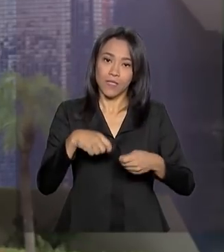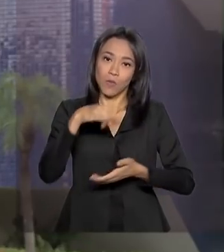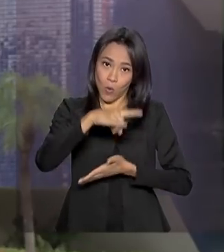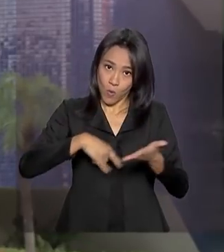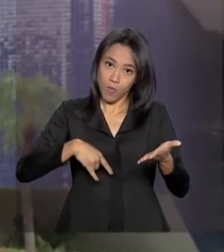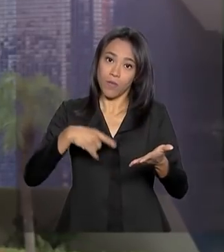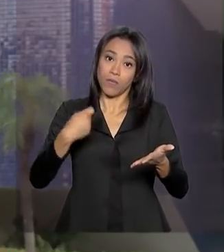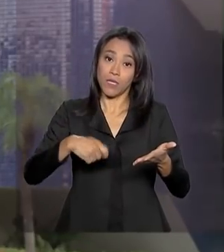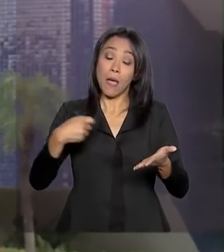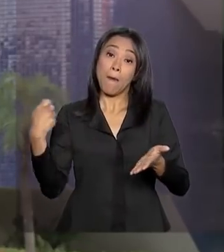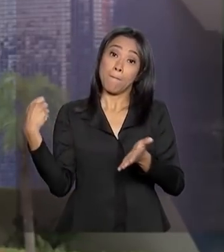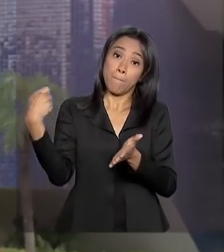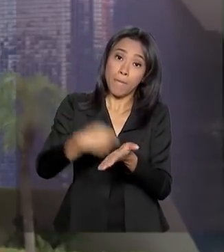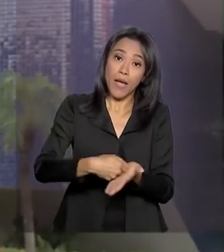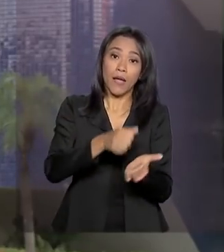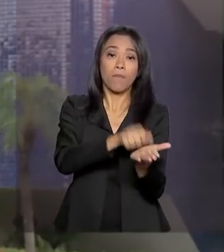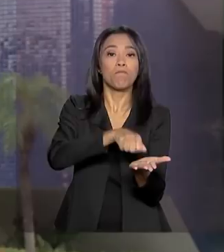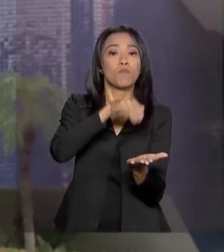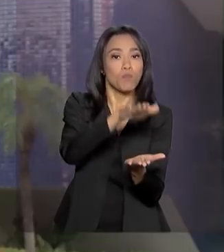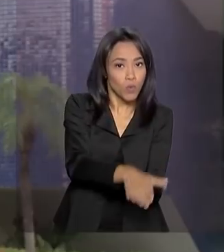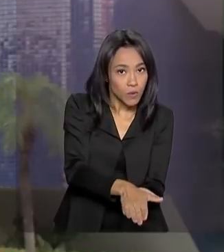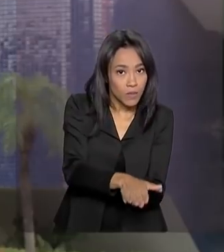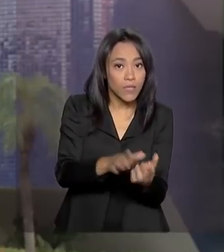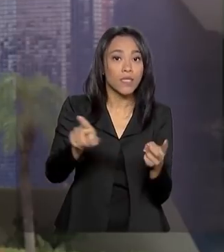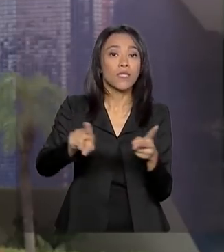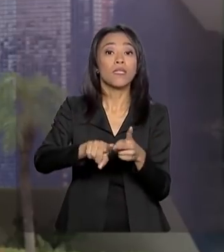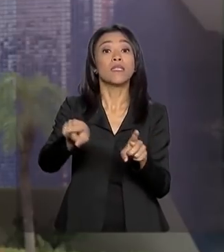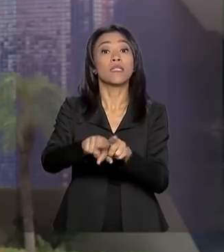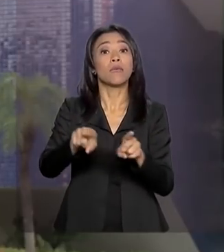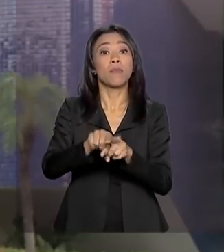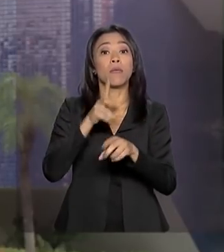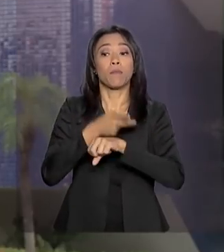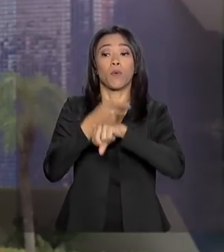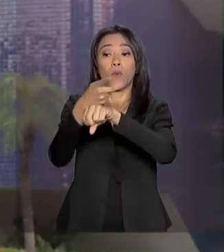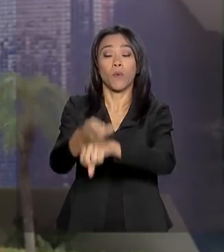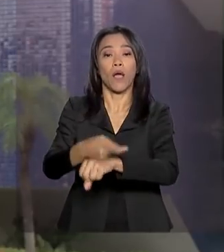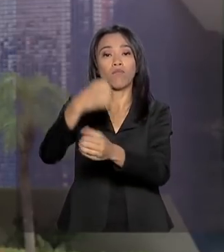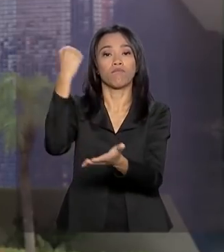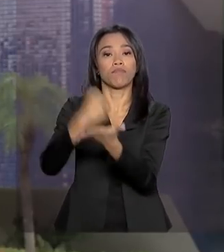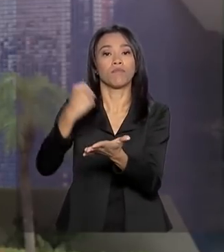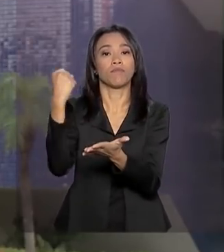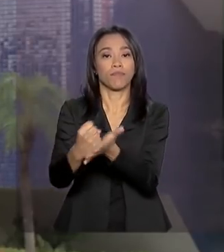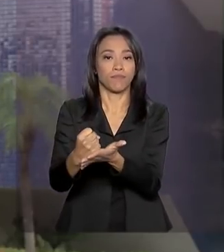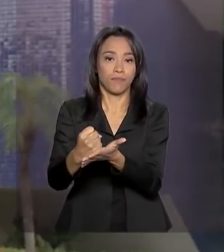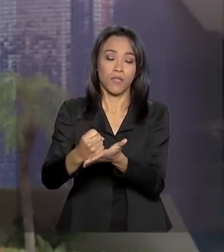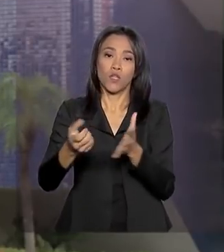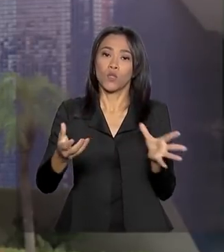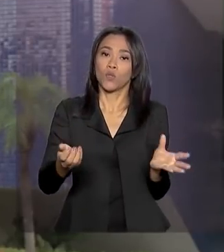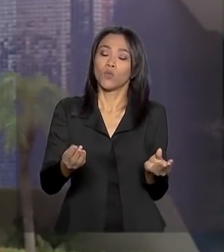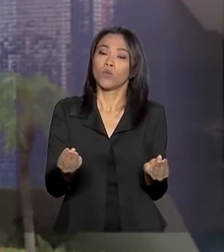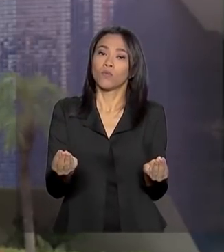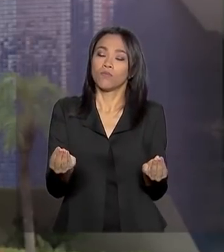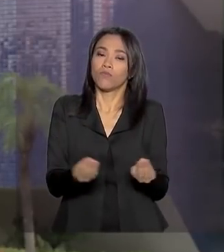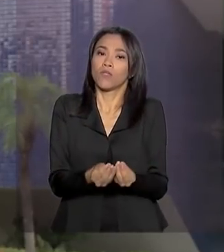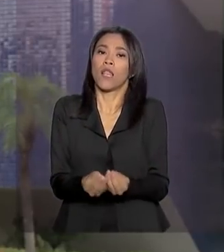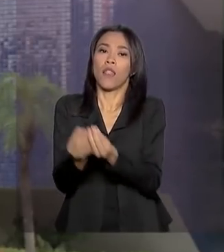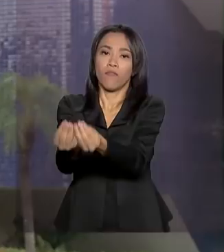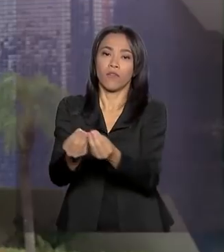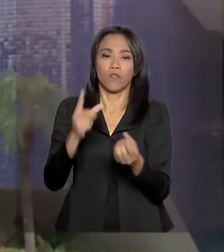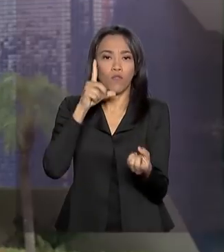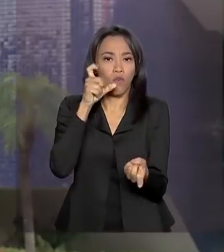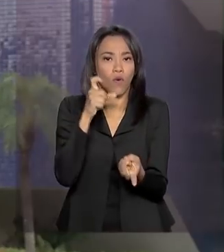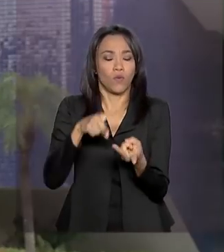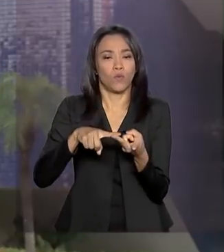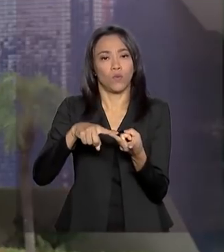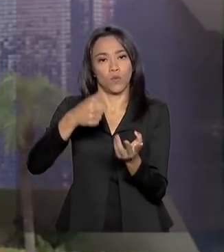além de pagar multas, o eleitor deve ir até um cartório eleitoral munido de documento oficial com foto,